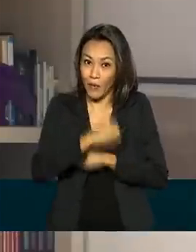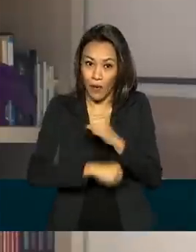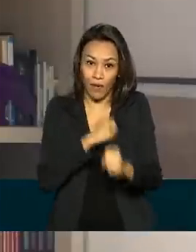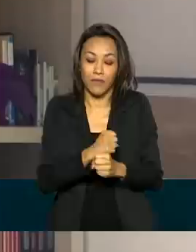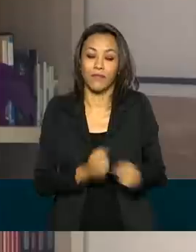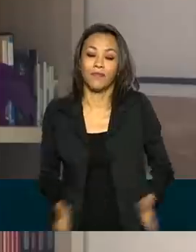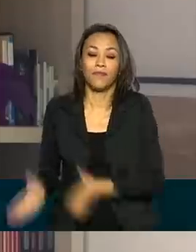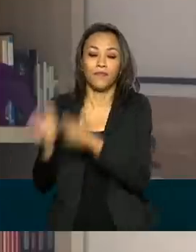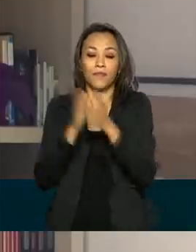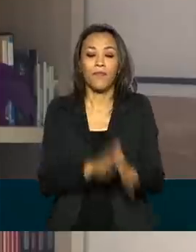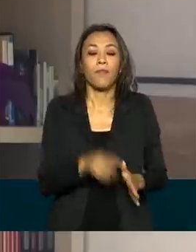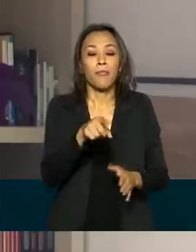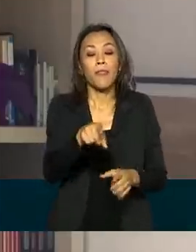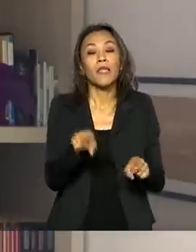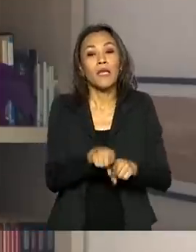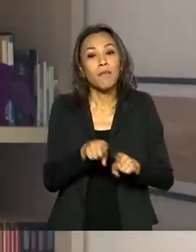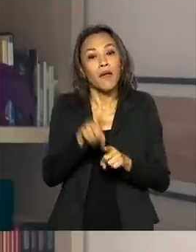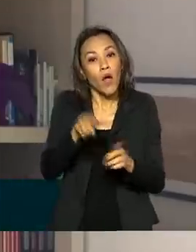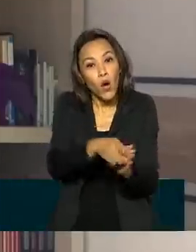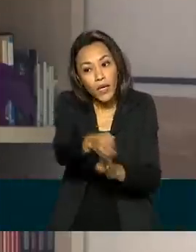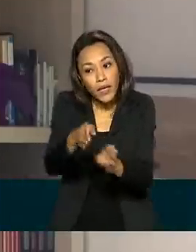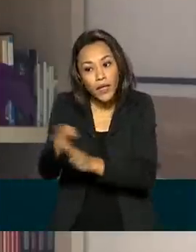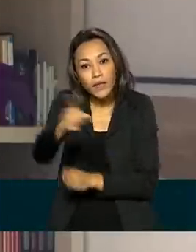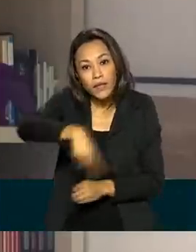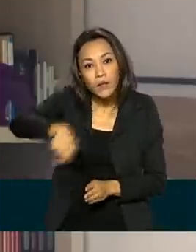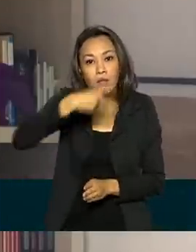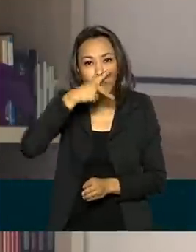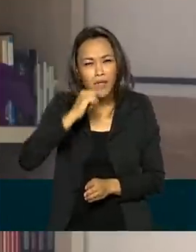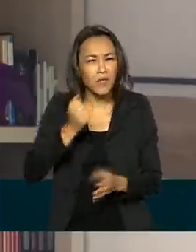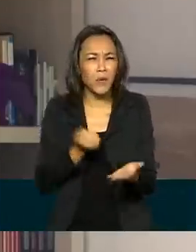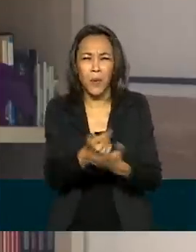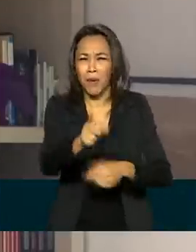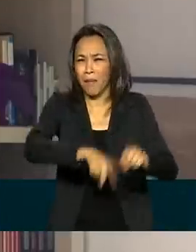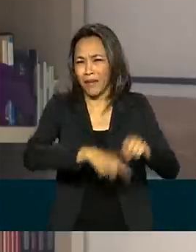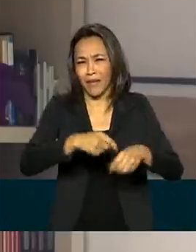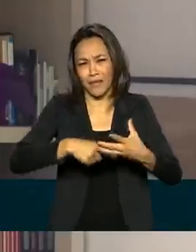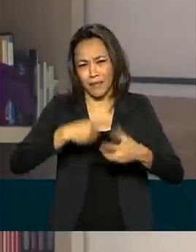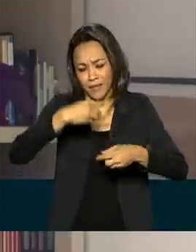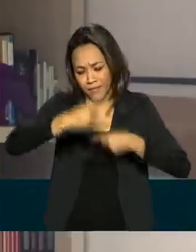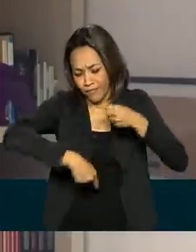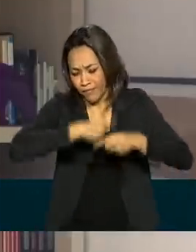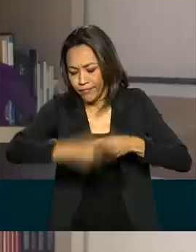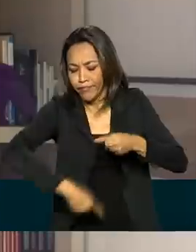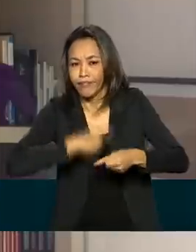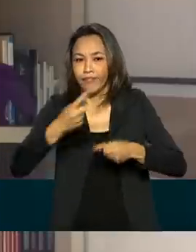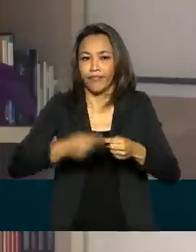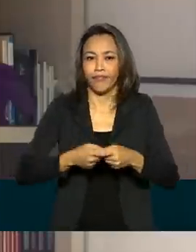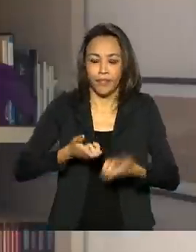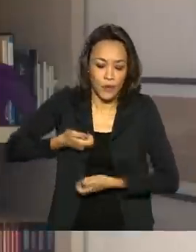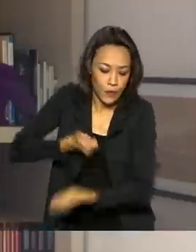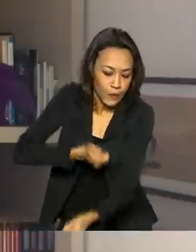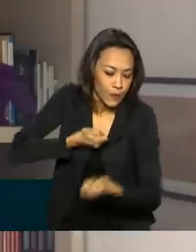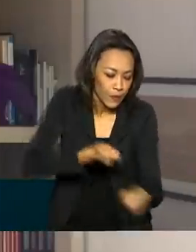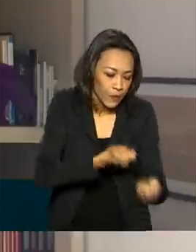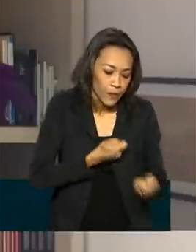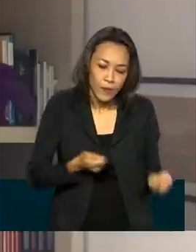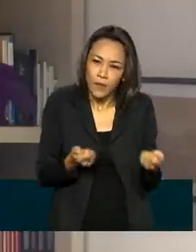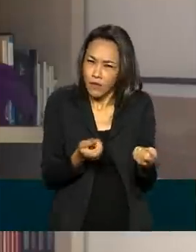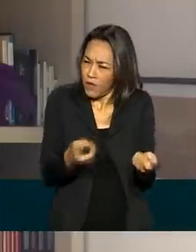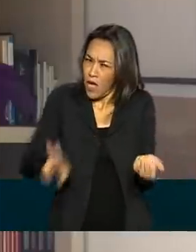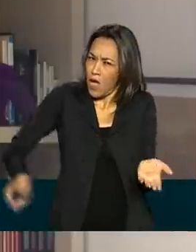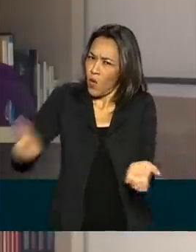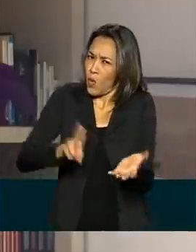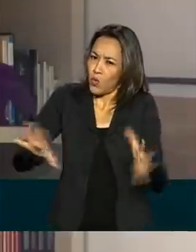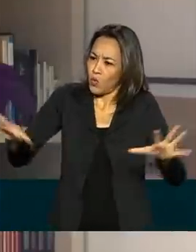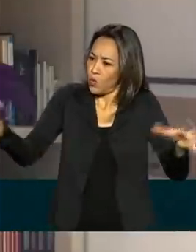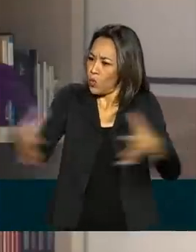orienta os pais a não comprarem itens como produtos de higiene e limpeza, que são de uso coletivo e não devem estar